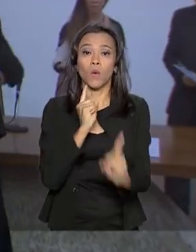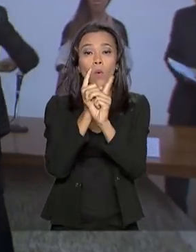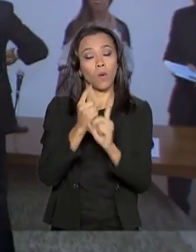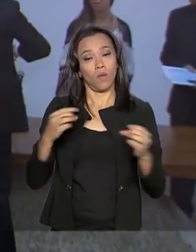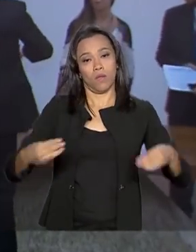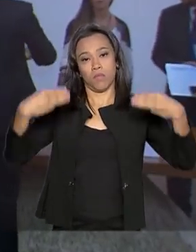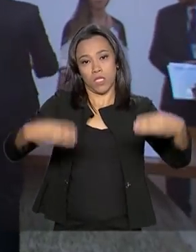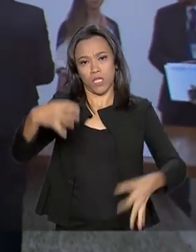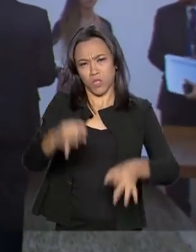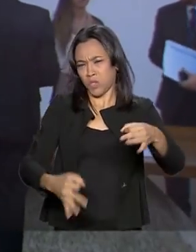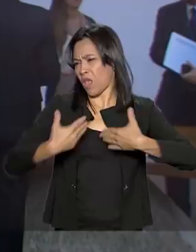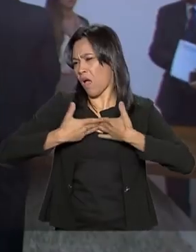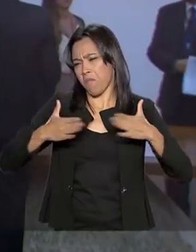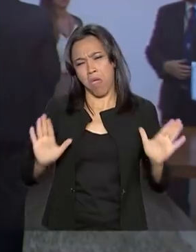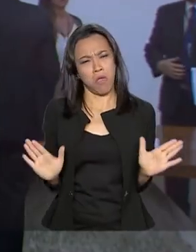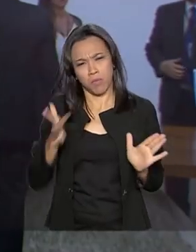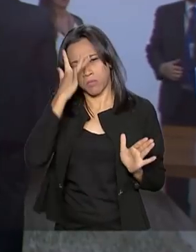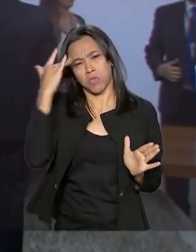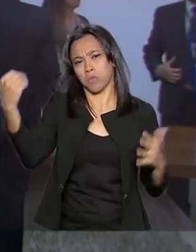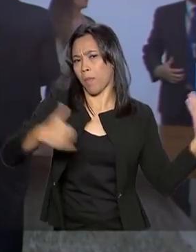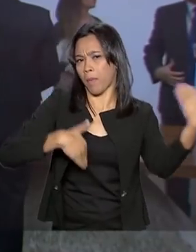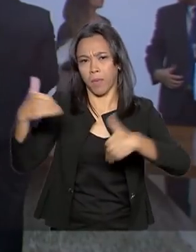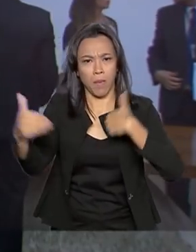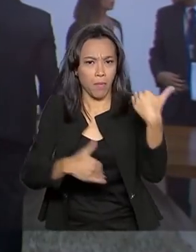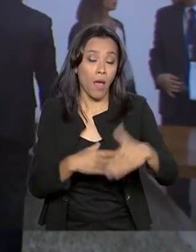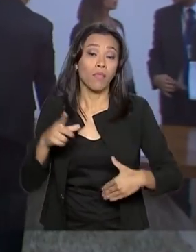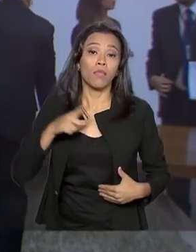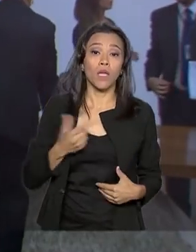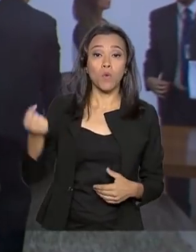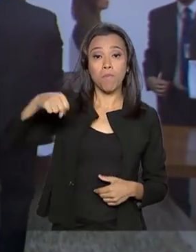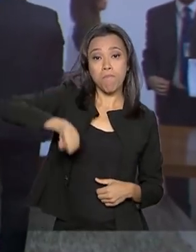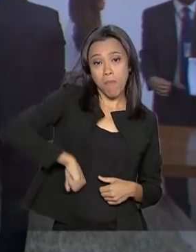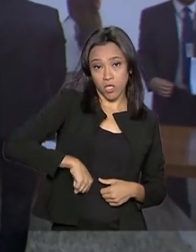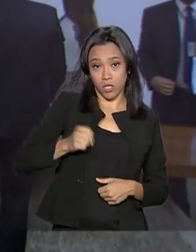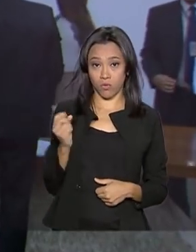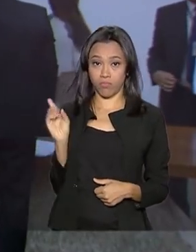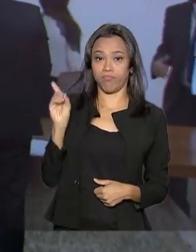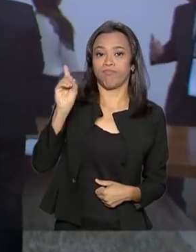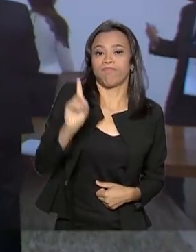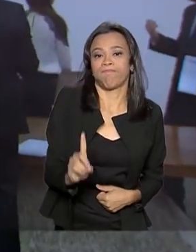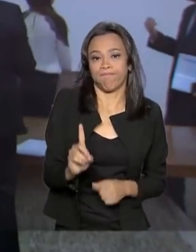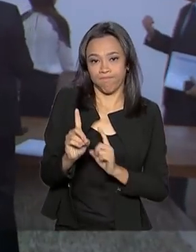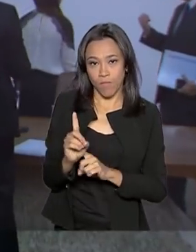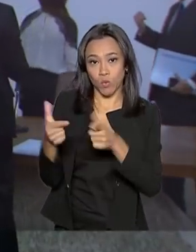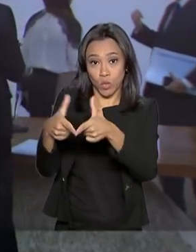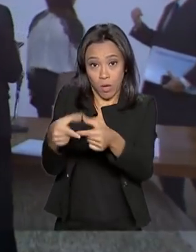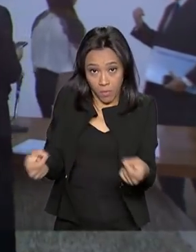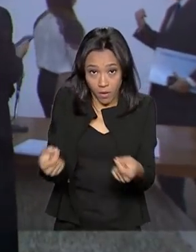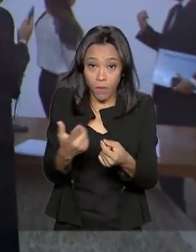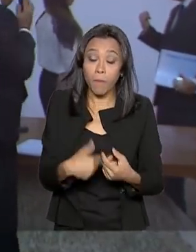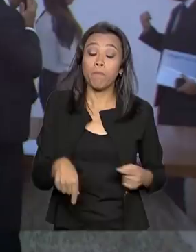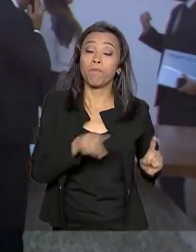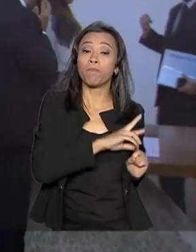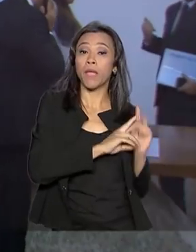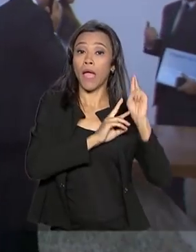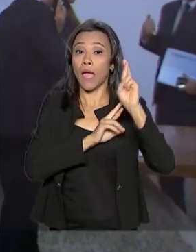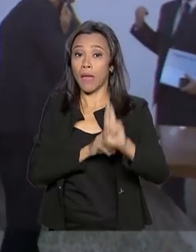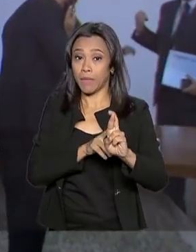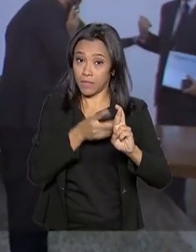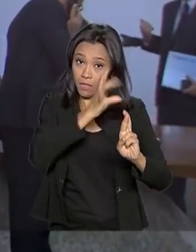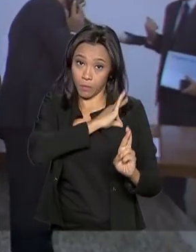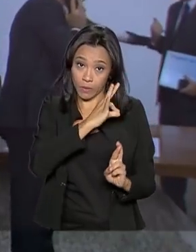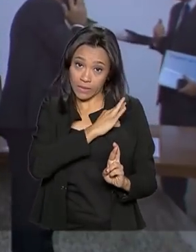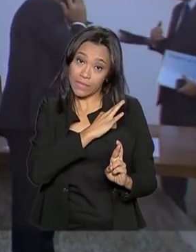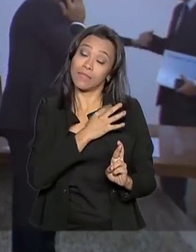Justiça é aberto ao público e conta com a presença do embaixador do Japão, Akira Yamada, além de representantes da